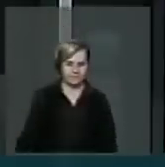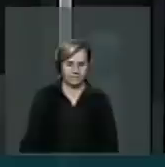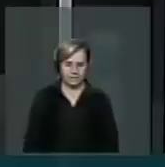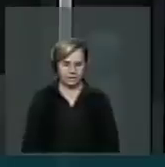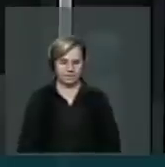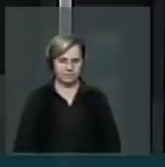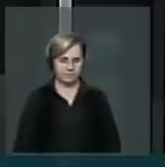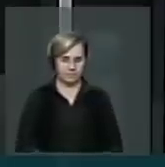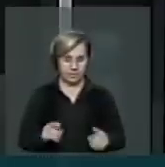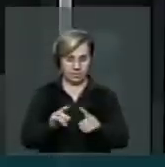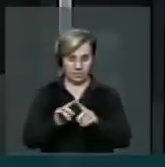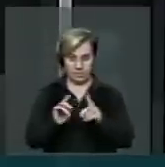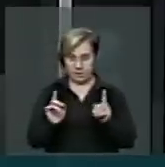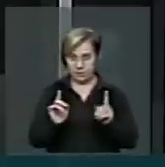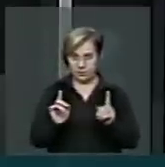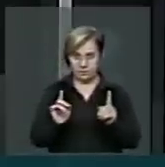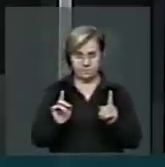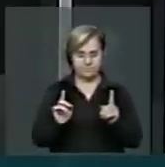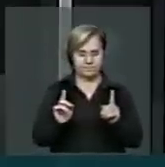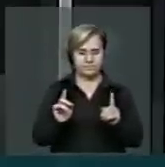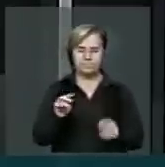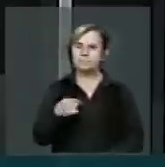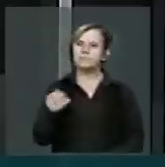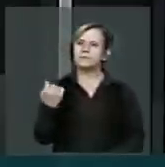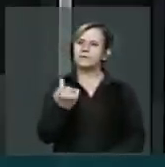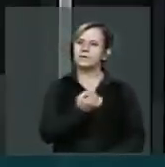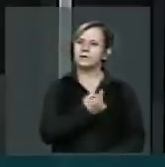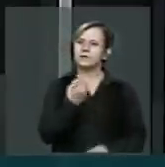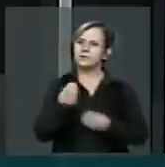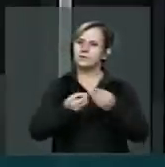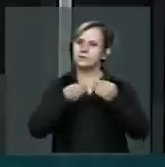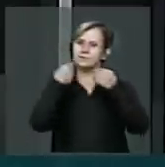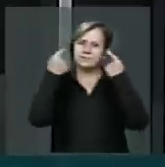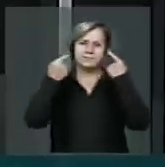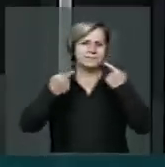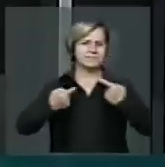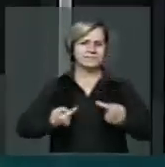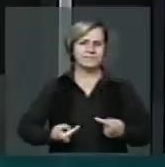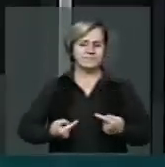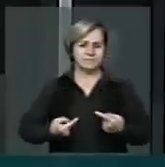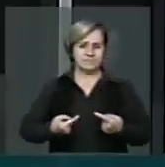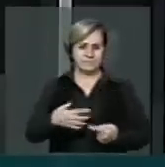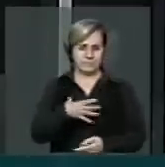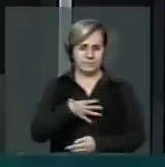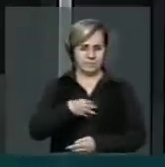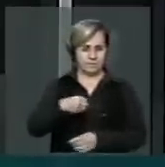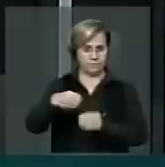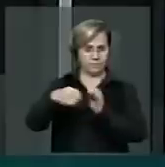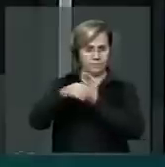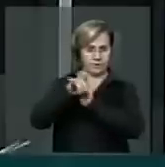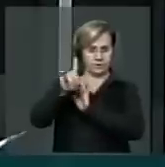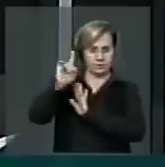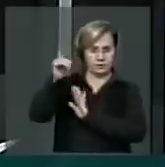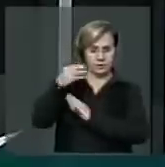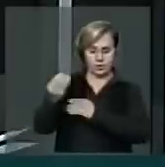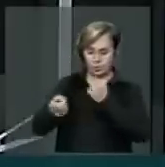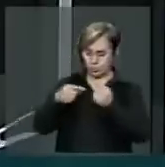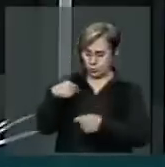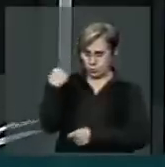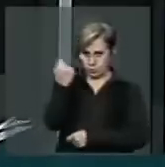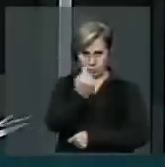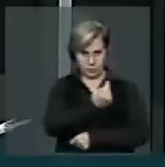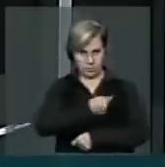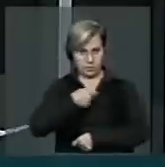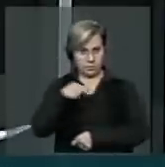mas nós como somos filhos de Deus, como somos irmãos,